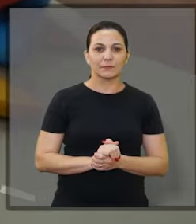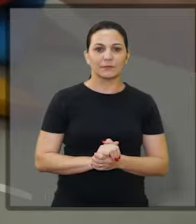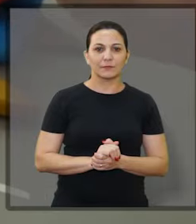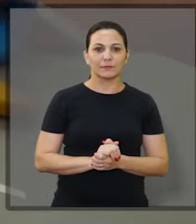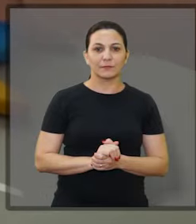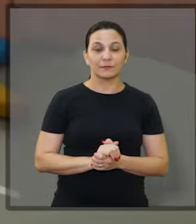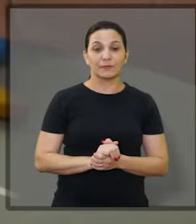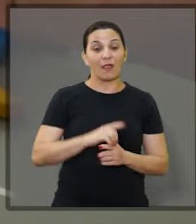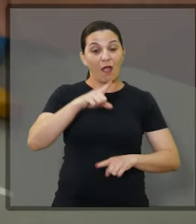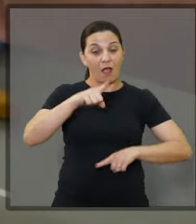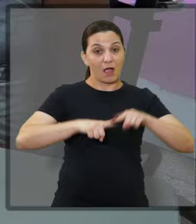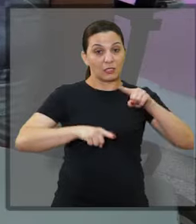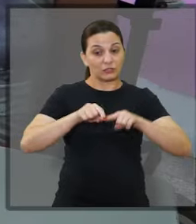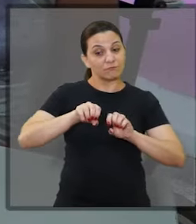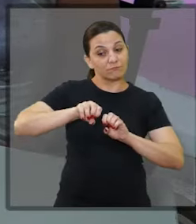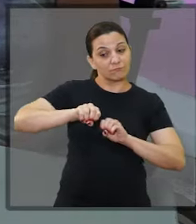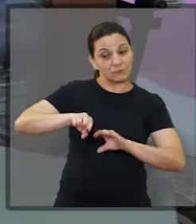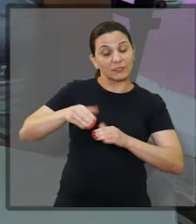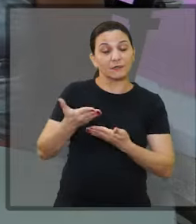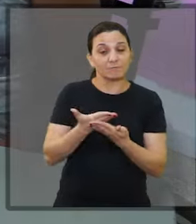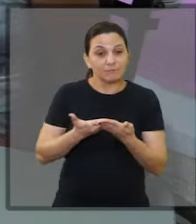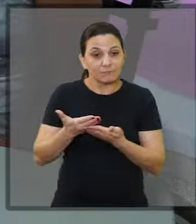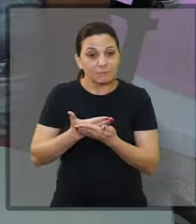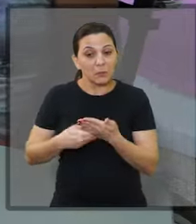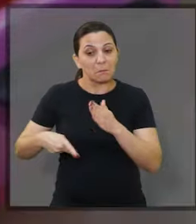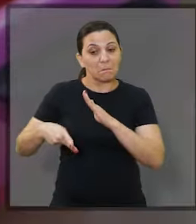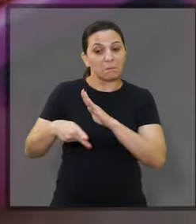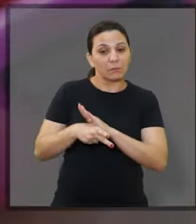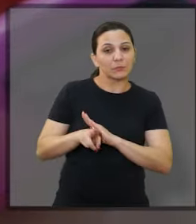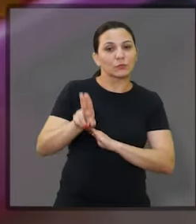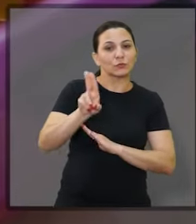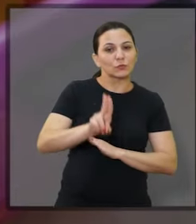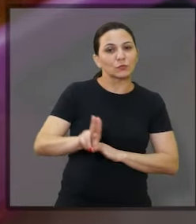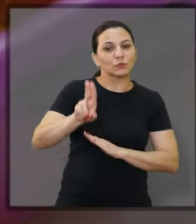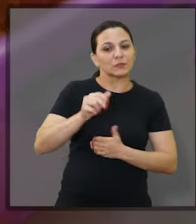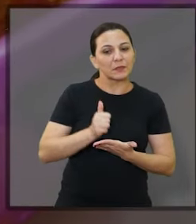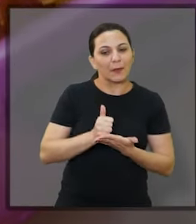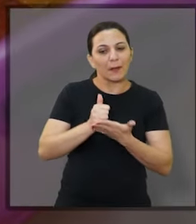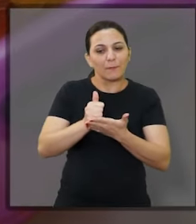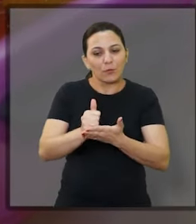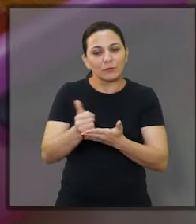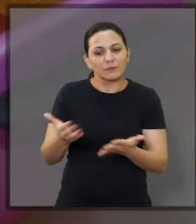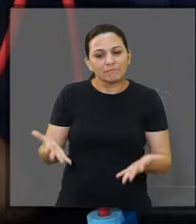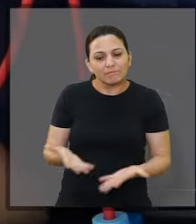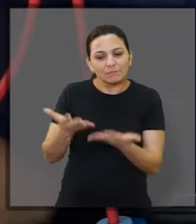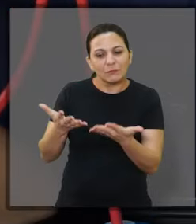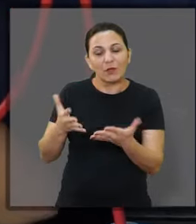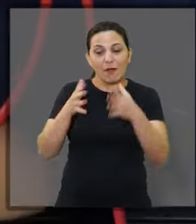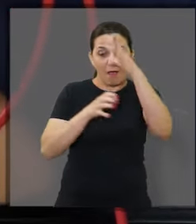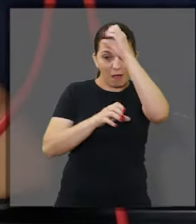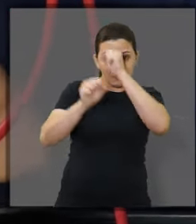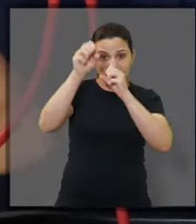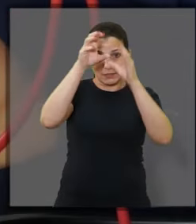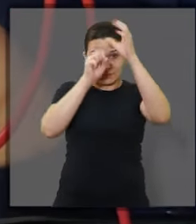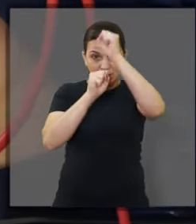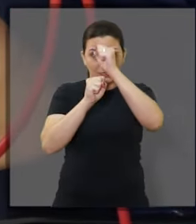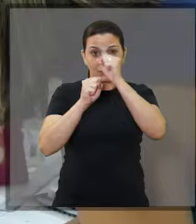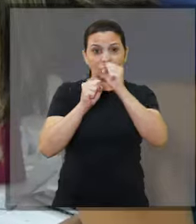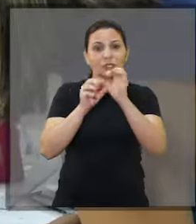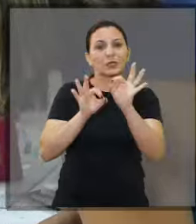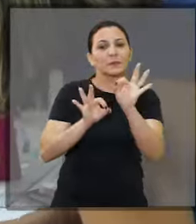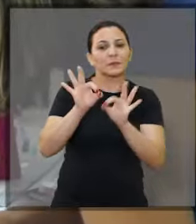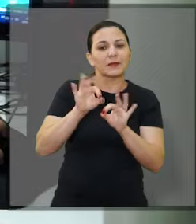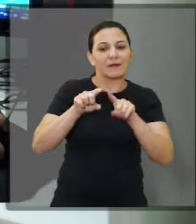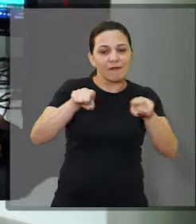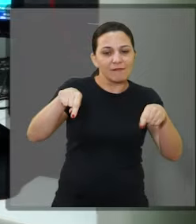Atividades educacionais e clínicas são utilizadas como suporte para estimular a aprendizagem e realizadas em